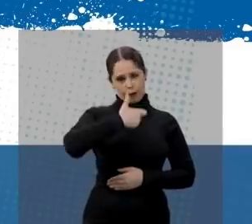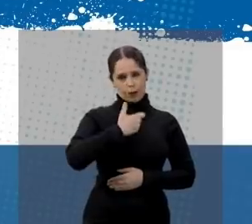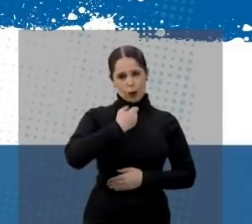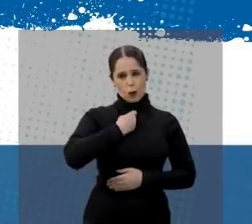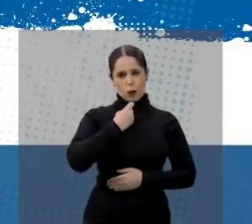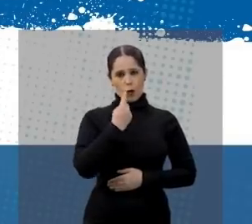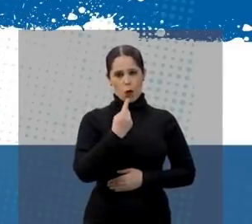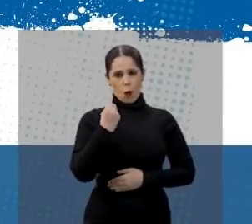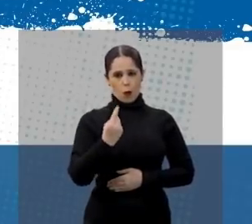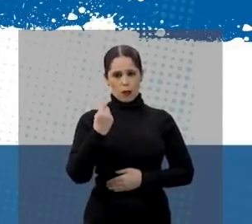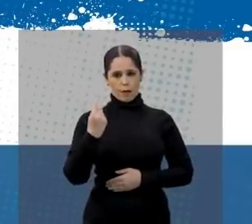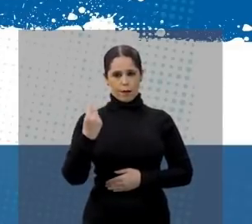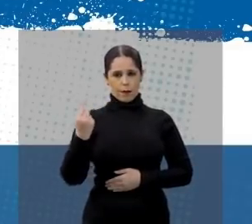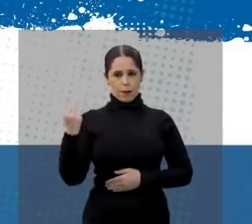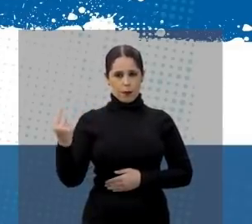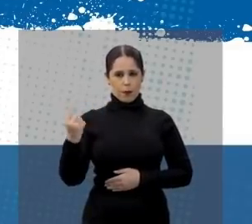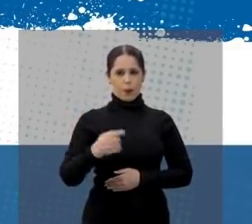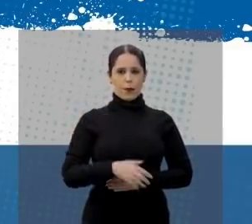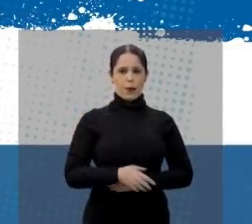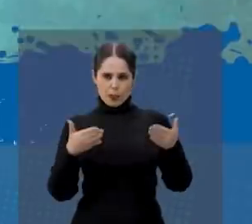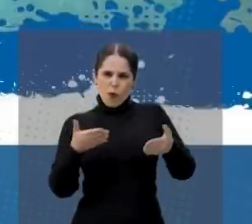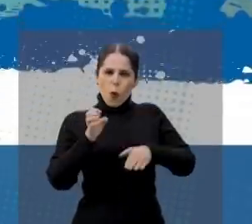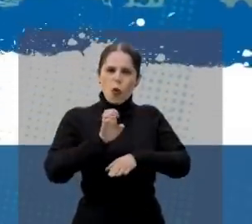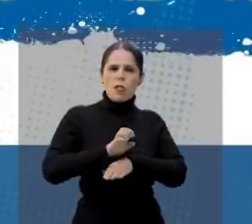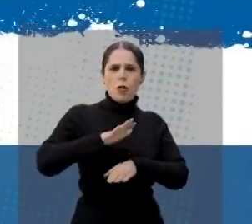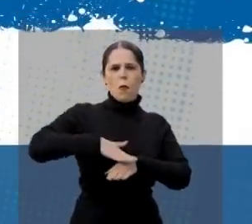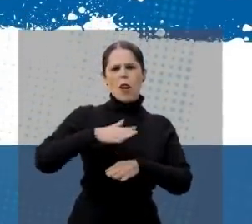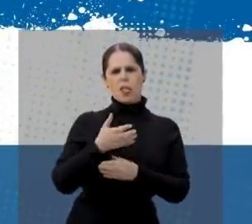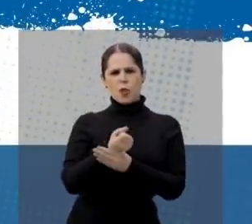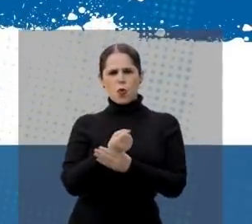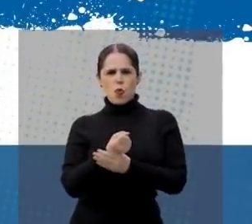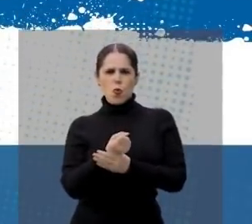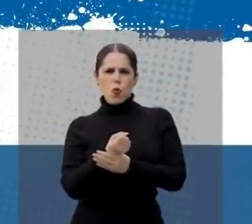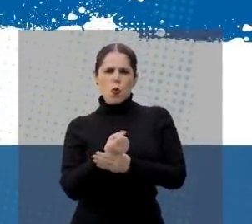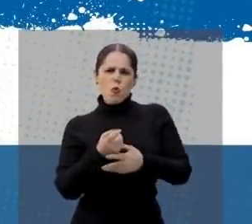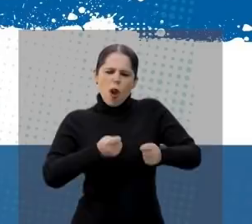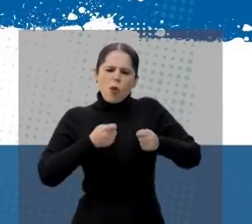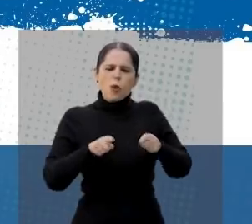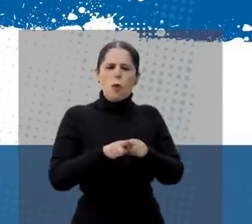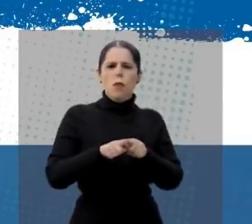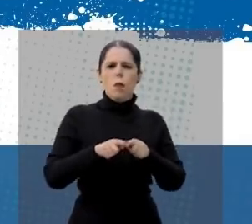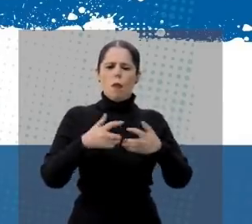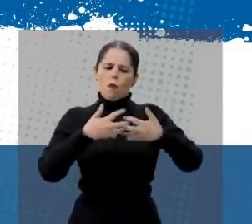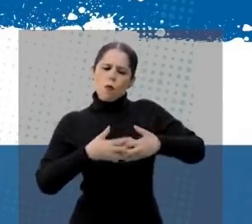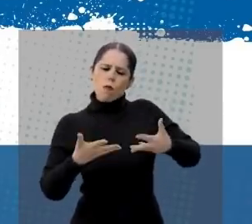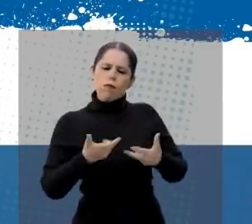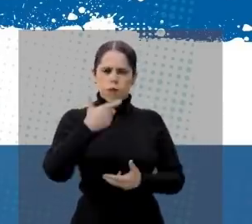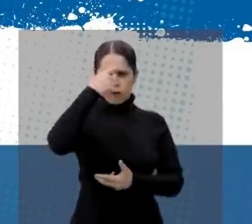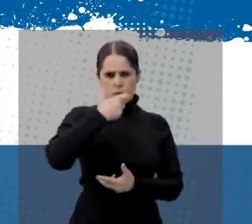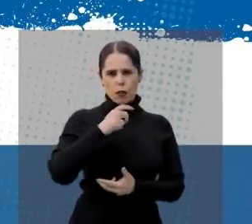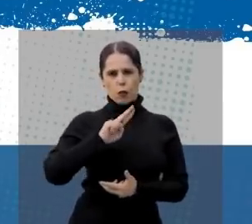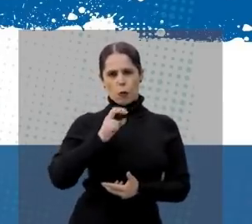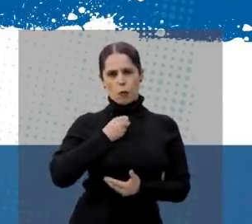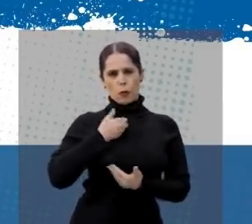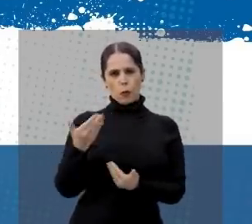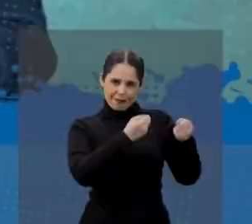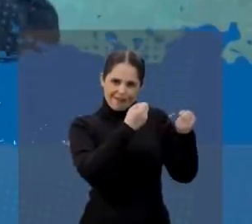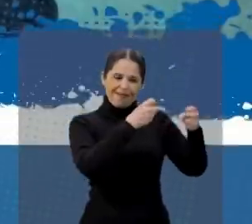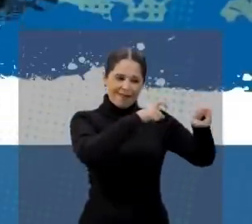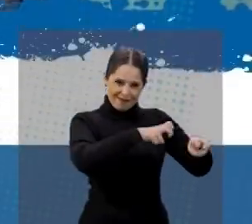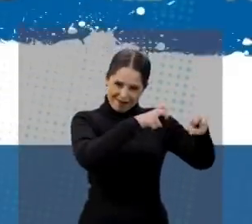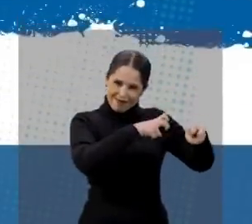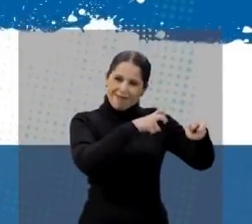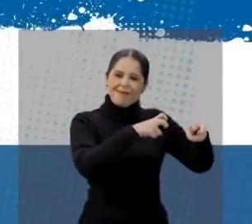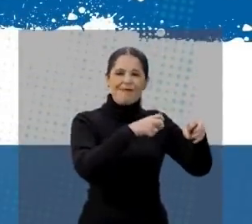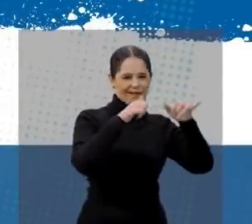sabedoria. Silvana Kovac, 1111. Por um estado mais seguro, enxuto e eficiente. Sérgio Turra, 11333.